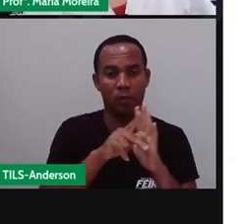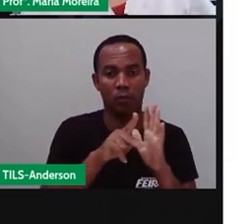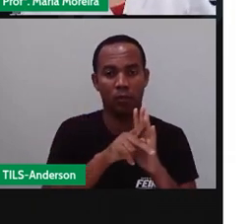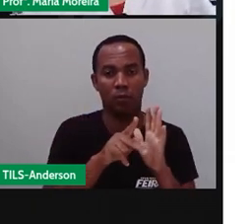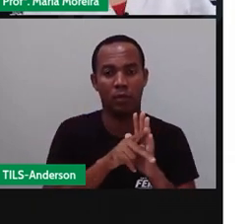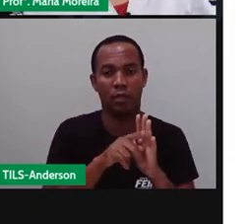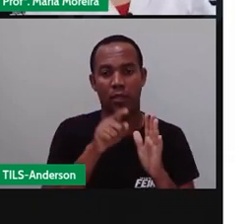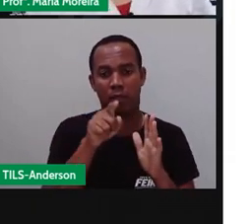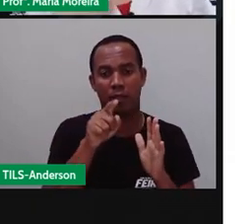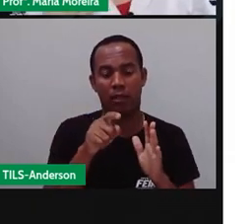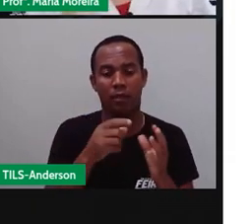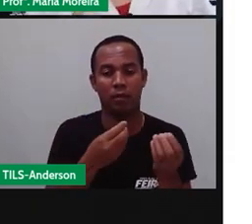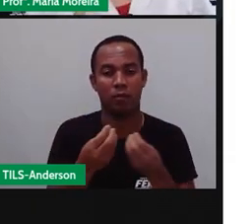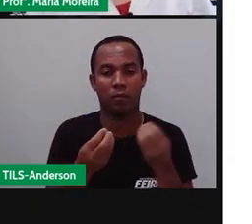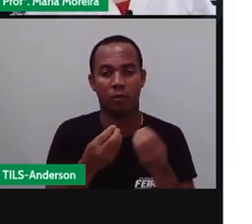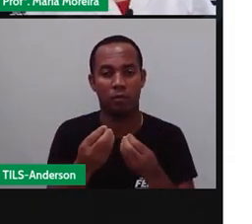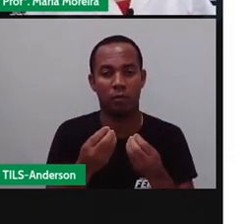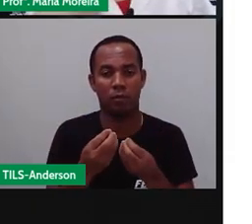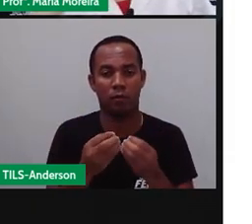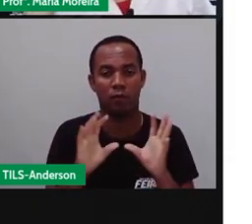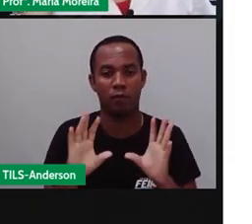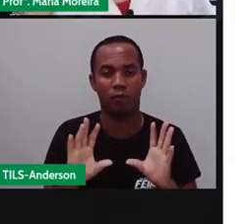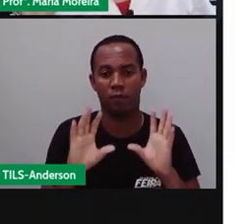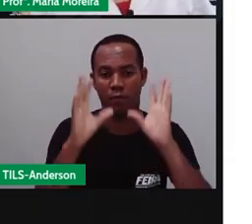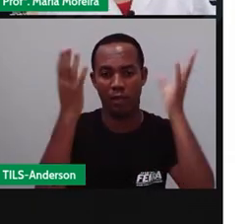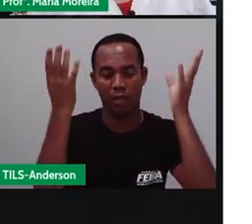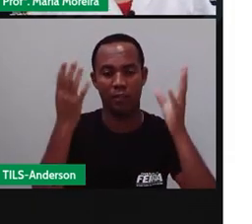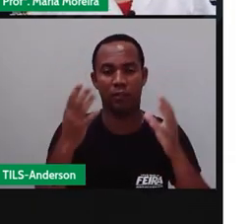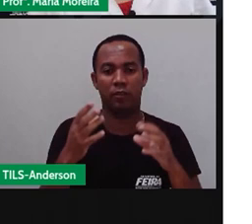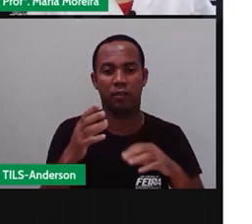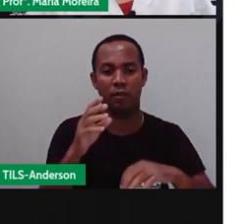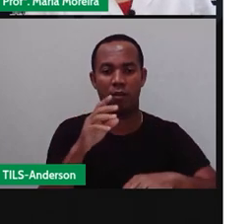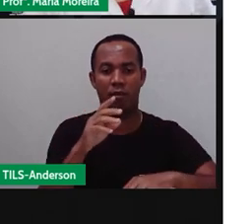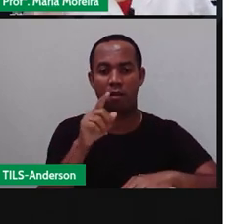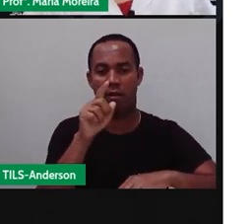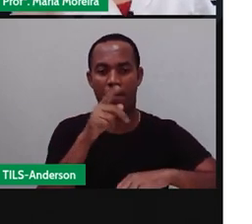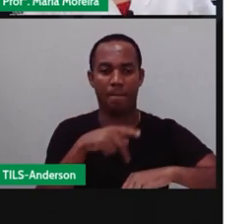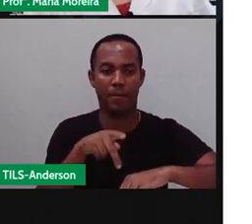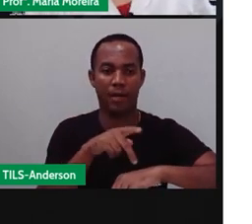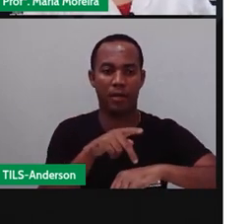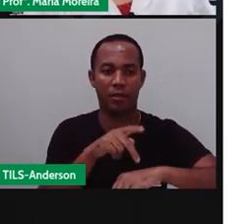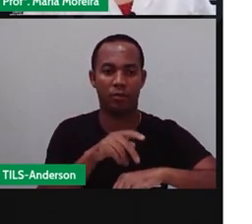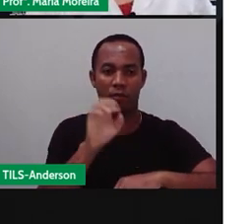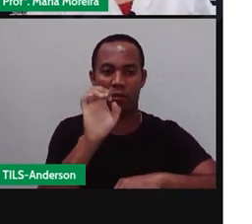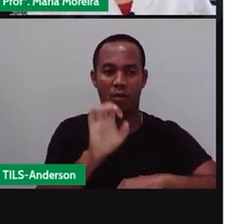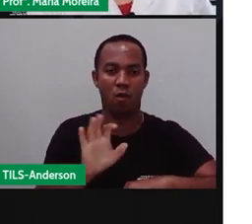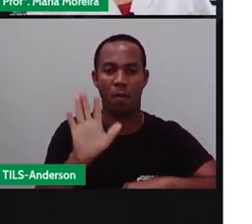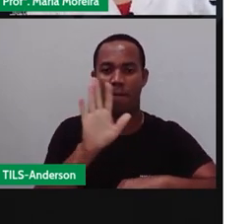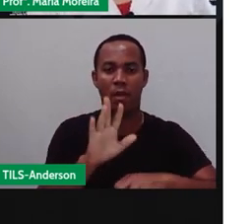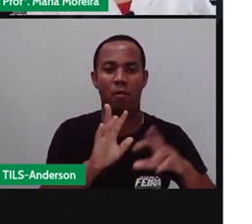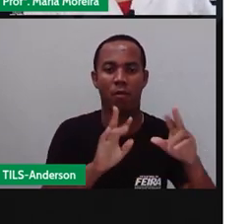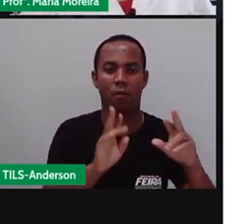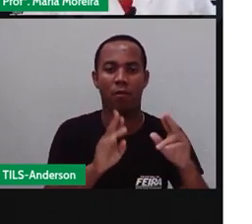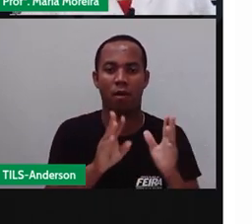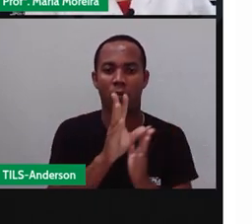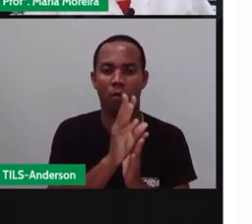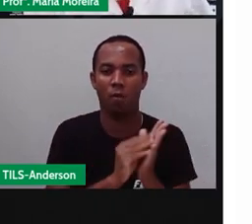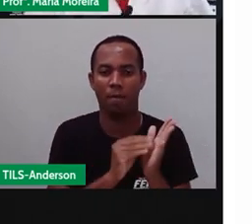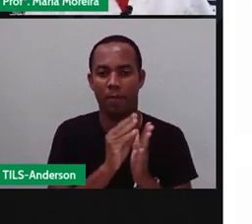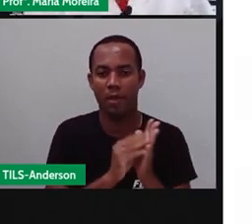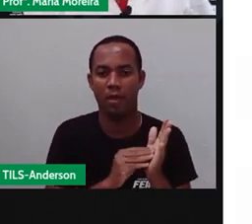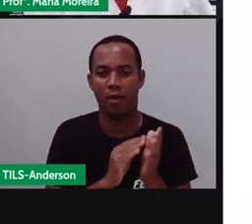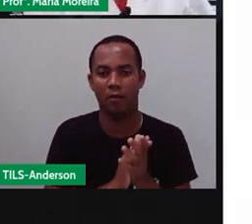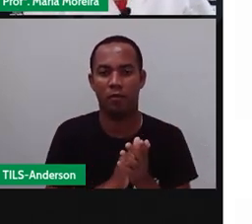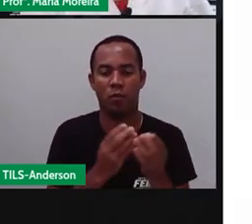A região sul, na verdade, lembra que a Pô falou? Dessa influência europeia. Então, eles comemoram um fim diferente da gente. Para